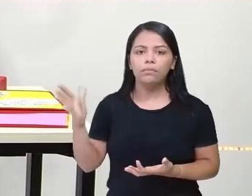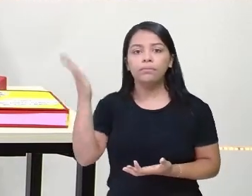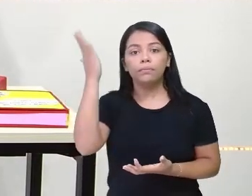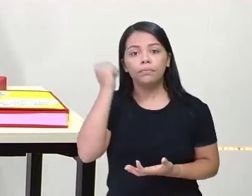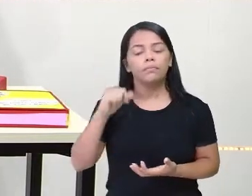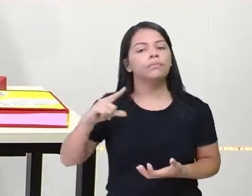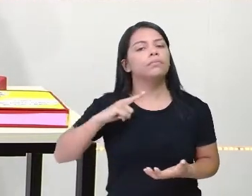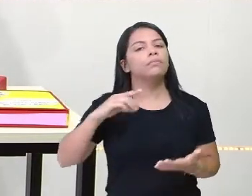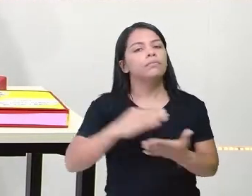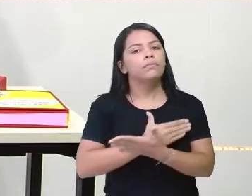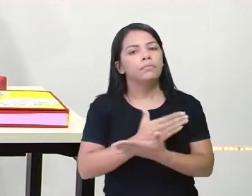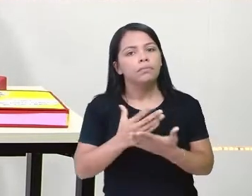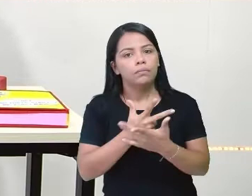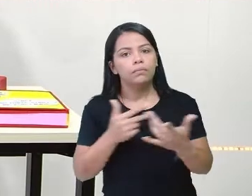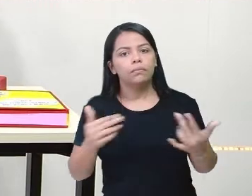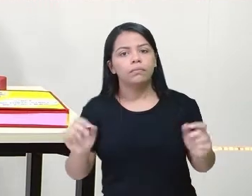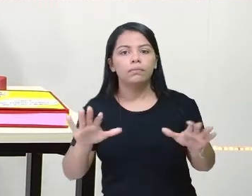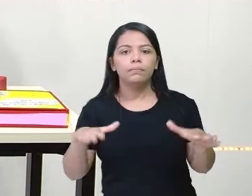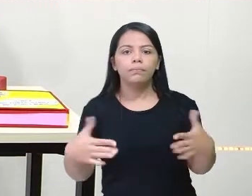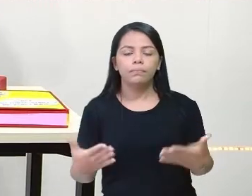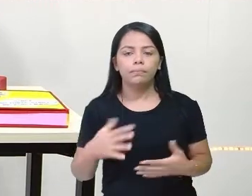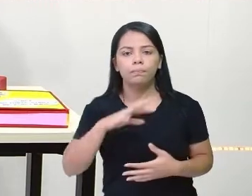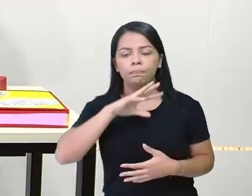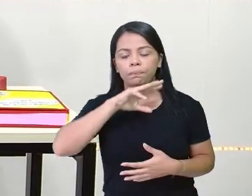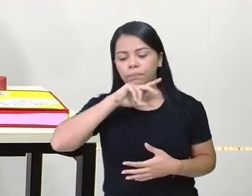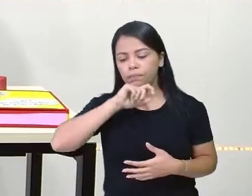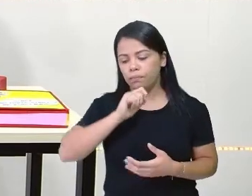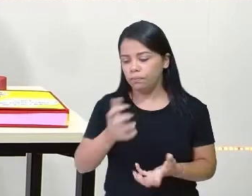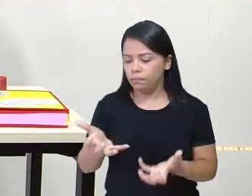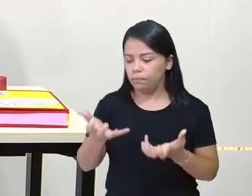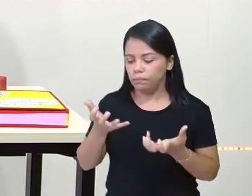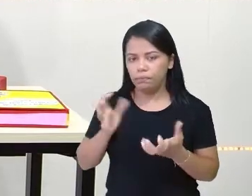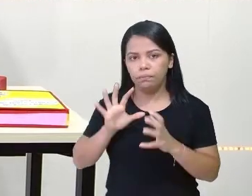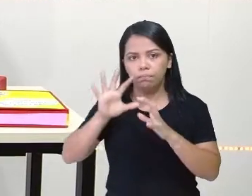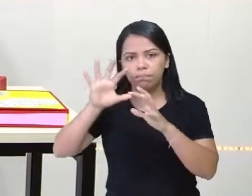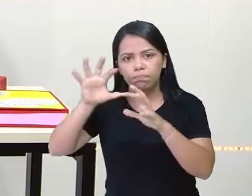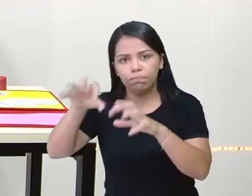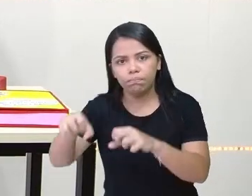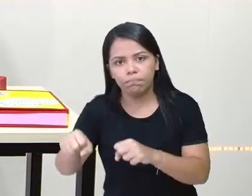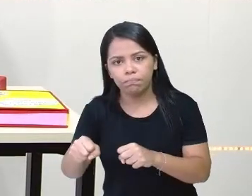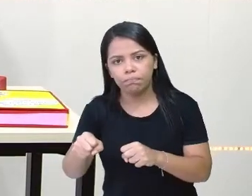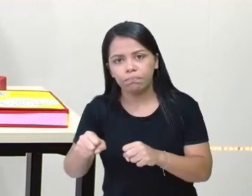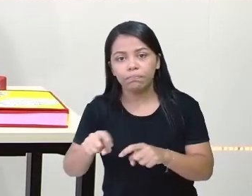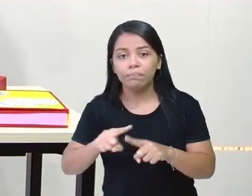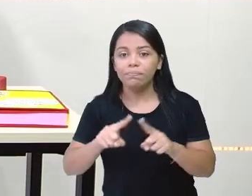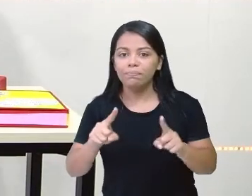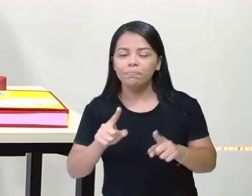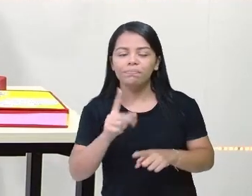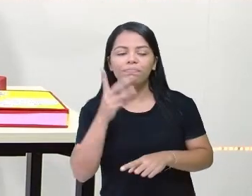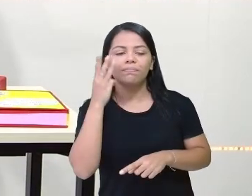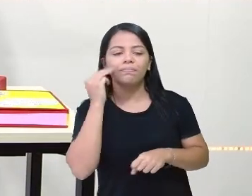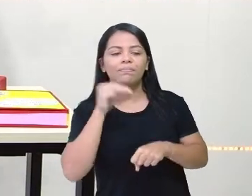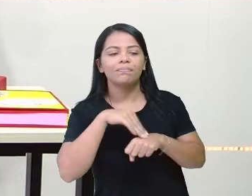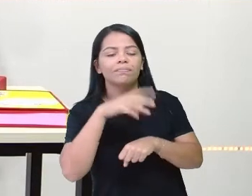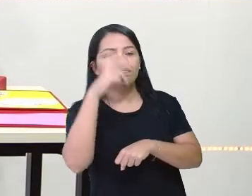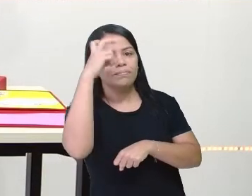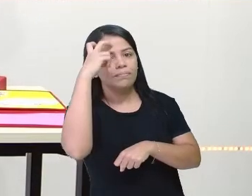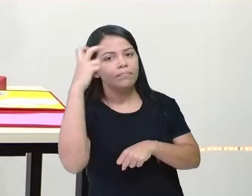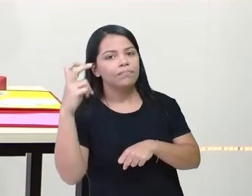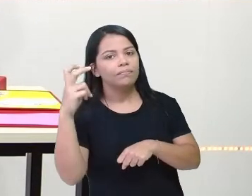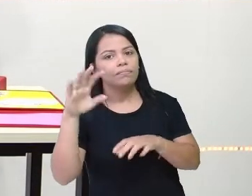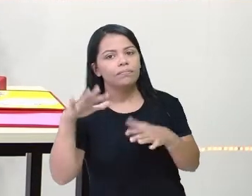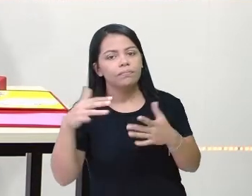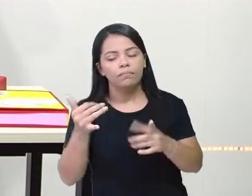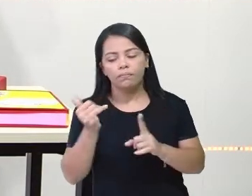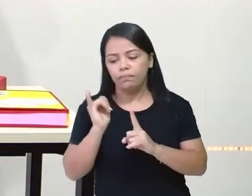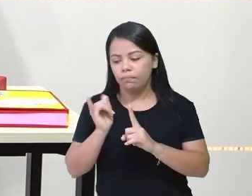né? E a onça queria, ó, dar o bote no gato. Mas o gato, ó. O lobo está vendo? Então, os contos